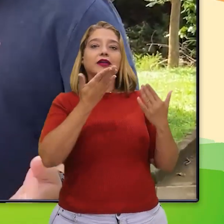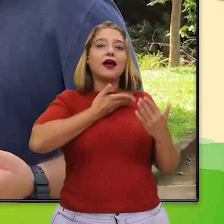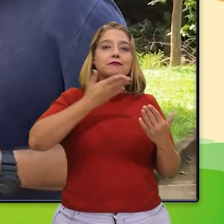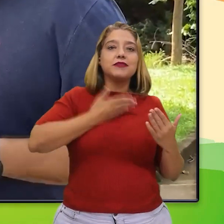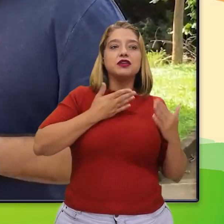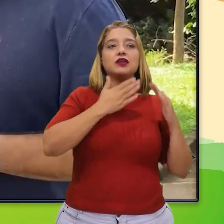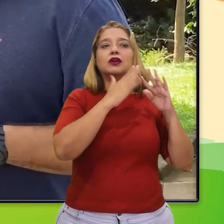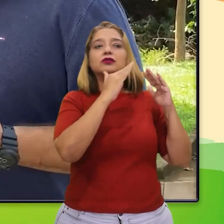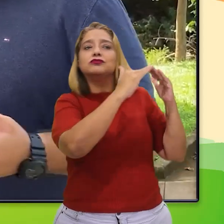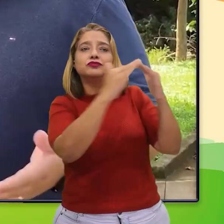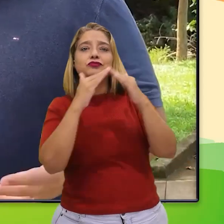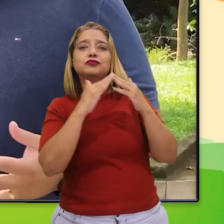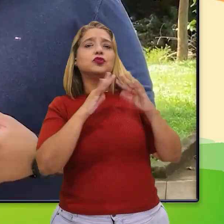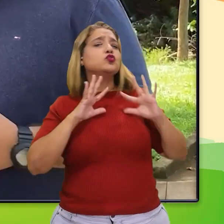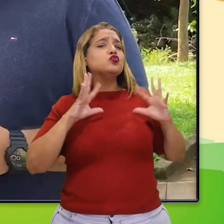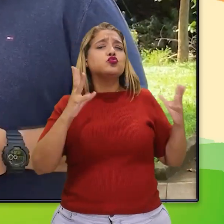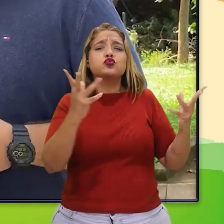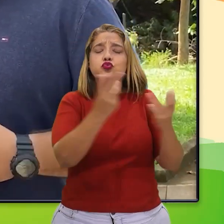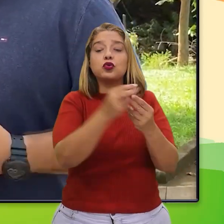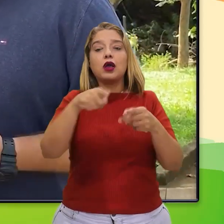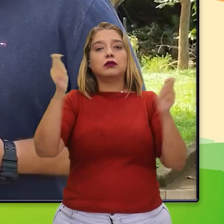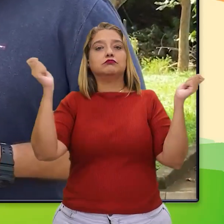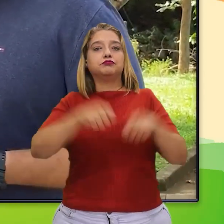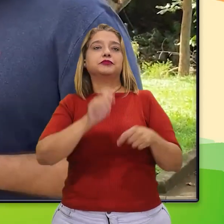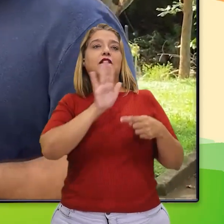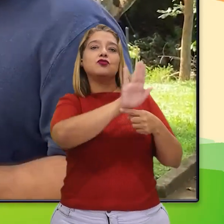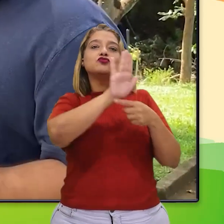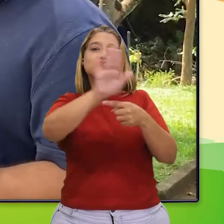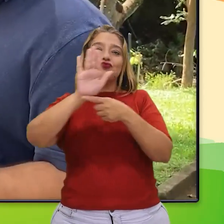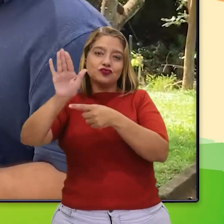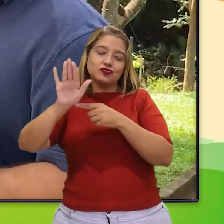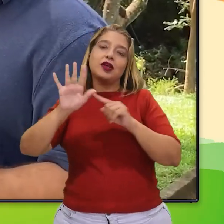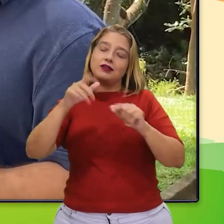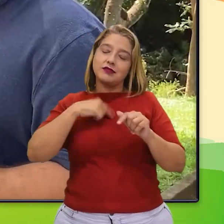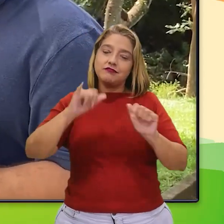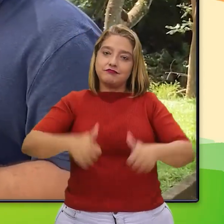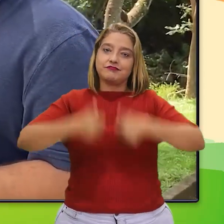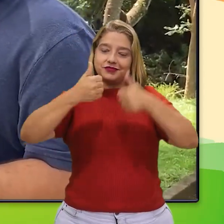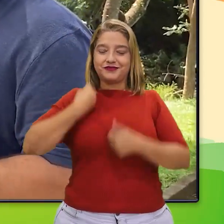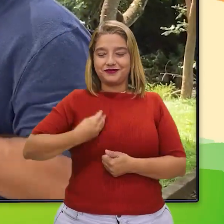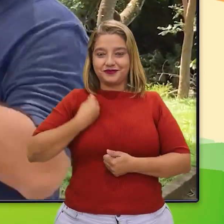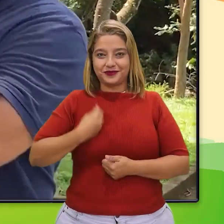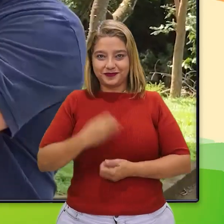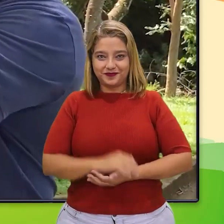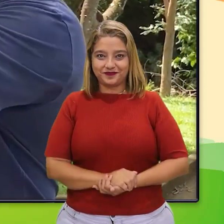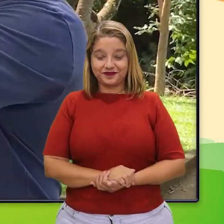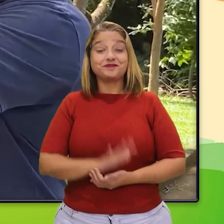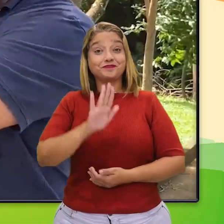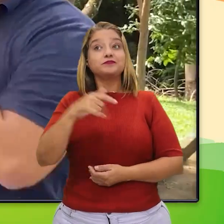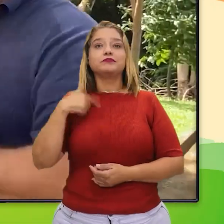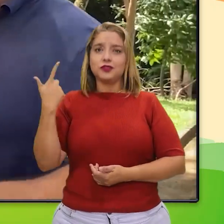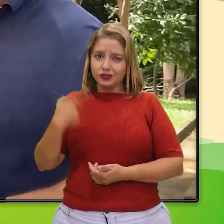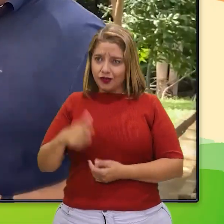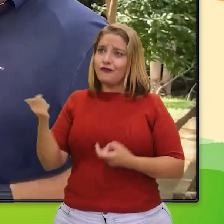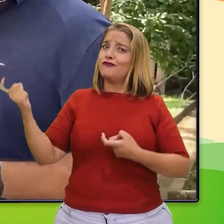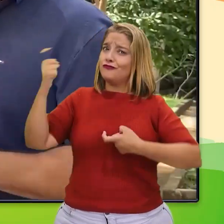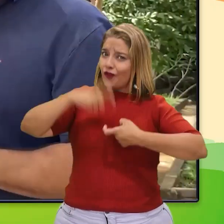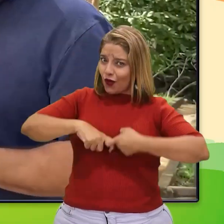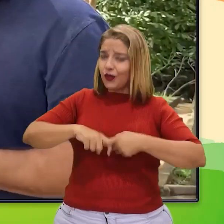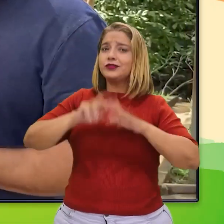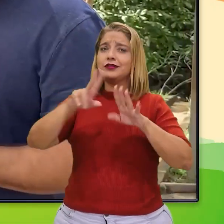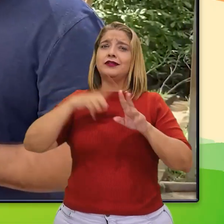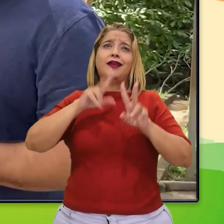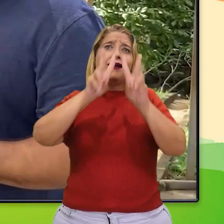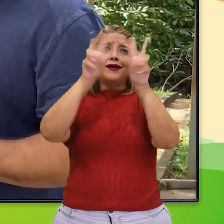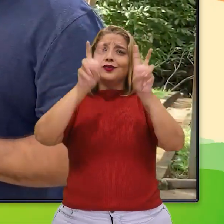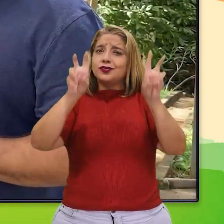e assim a gente tem uma informação de melhor qualidade. Gabriel, hoje a gente vai voltar a conversar, porque tem muito assunto para